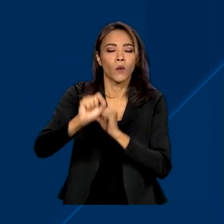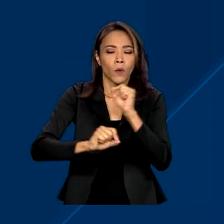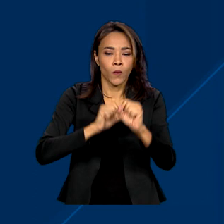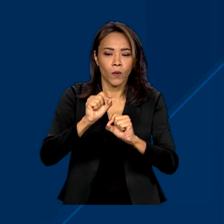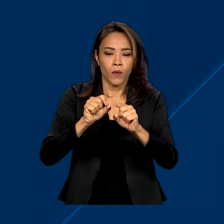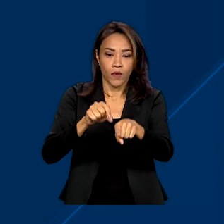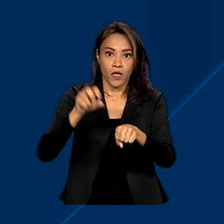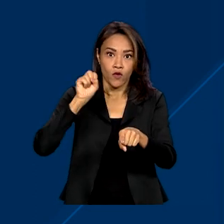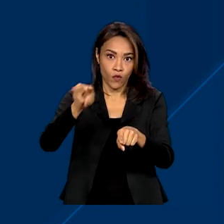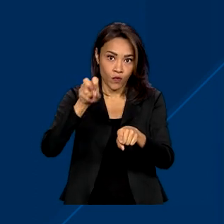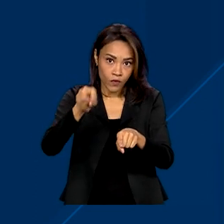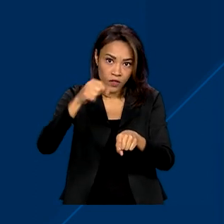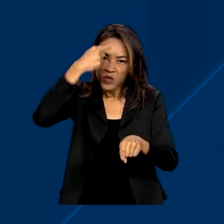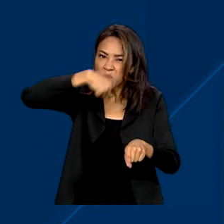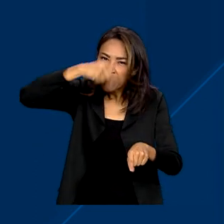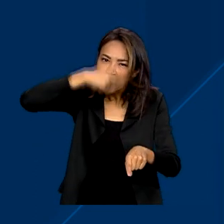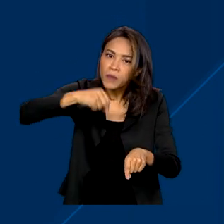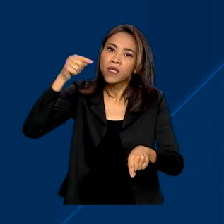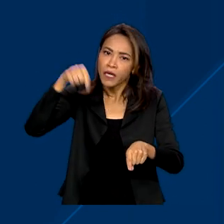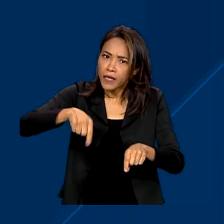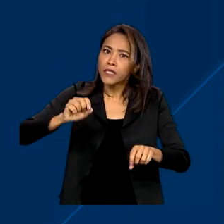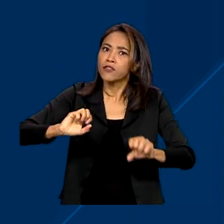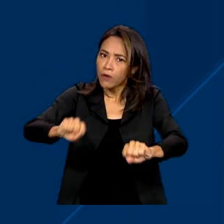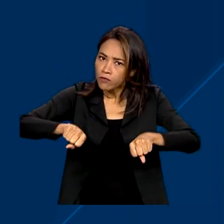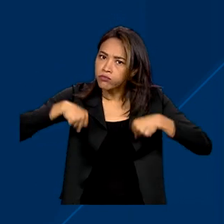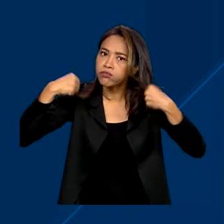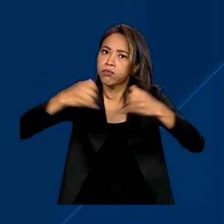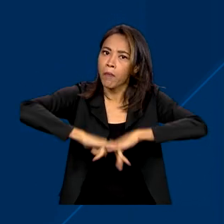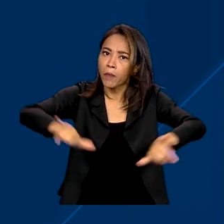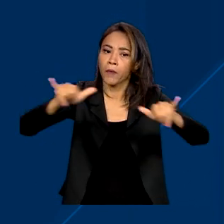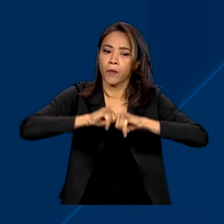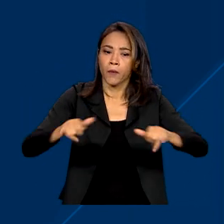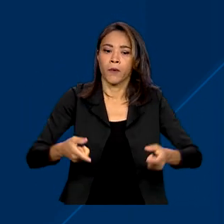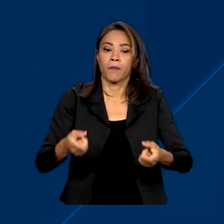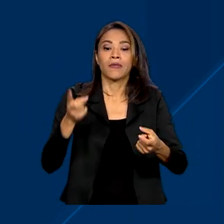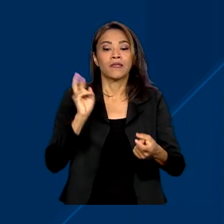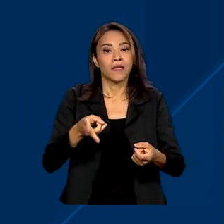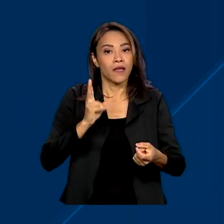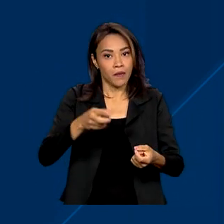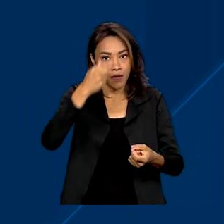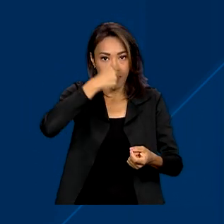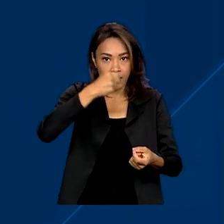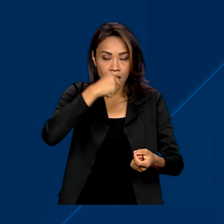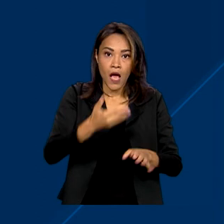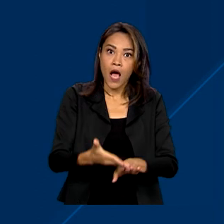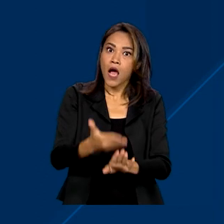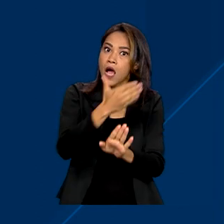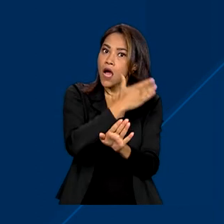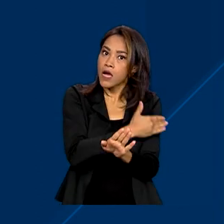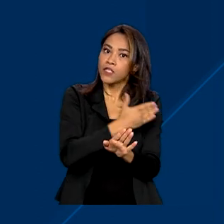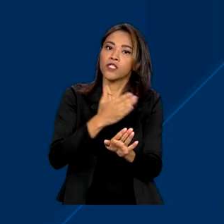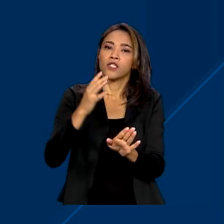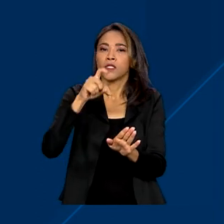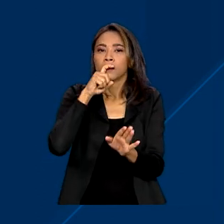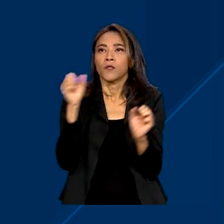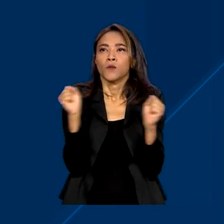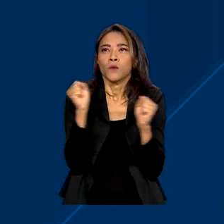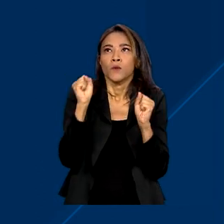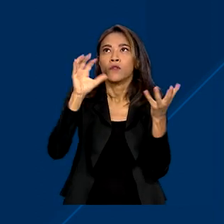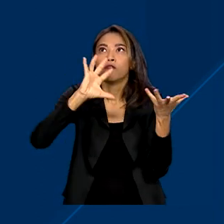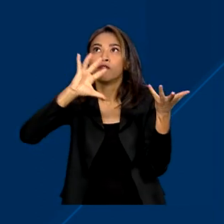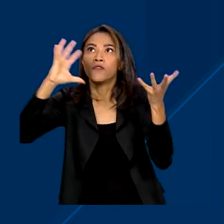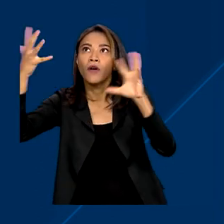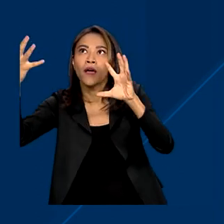que este ano será intensificada. A vacina da gripe sempre acontece antes da chegada do inverno, quando